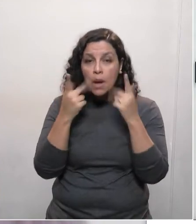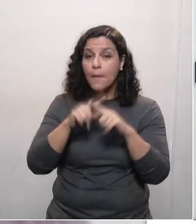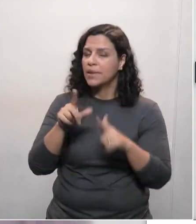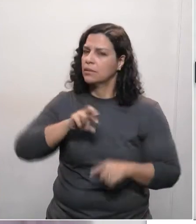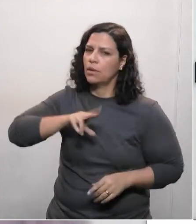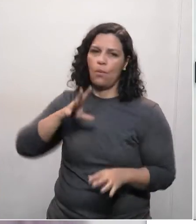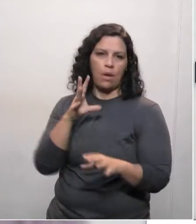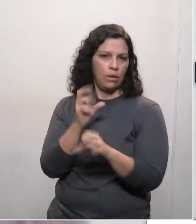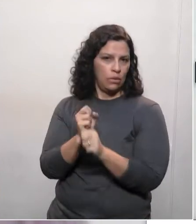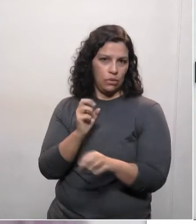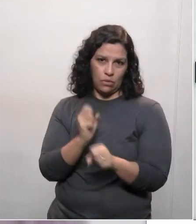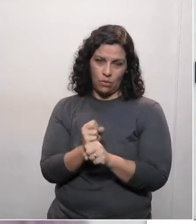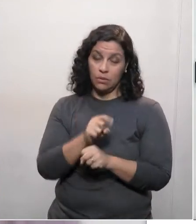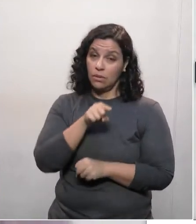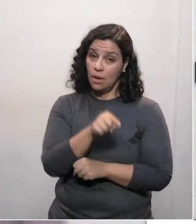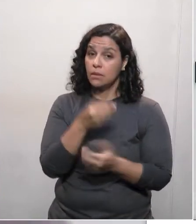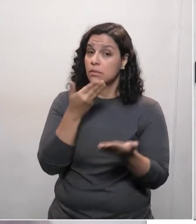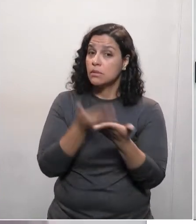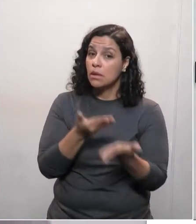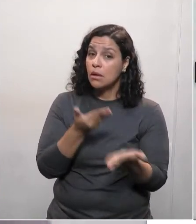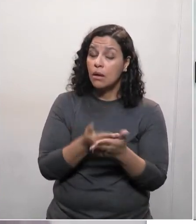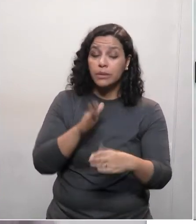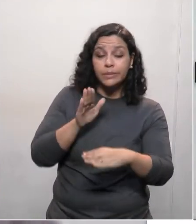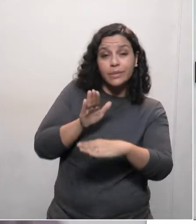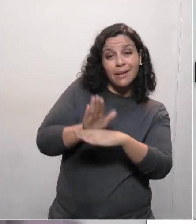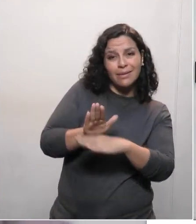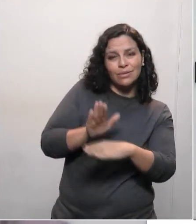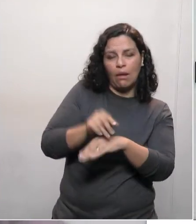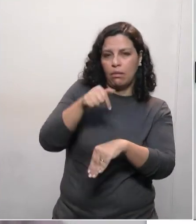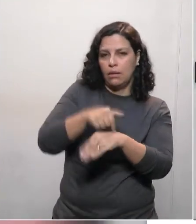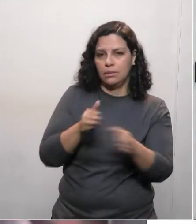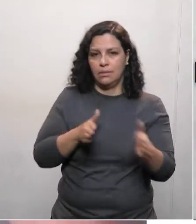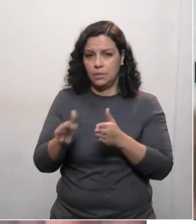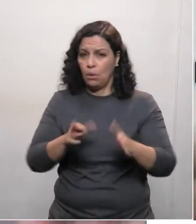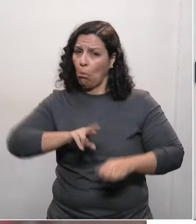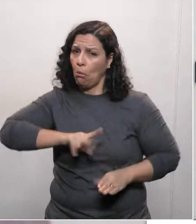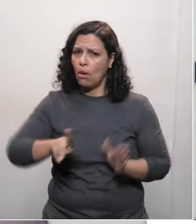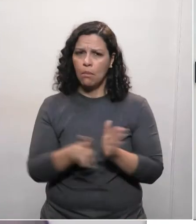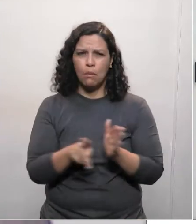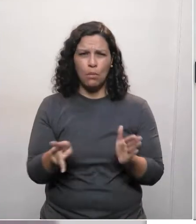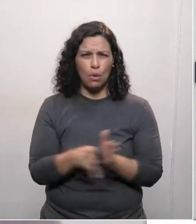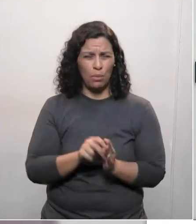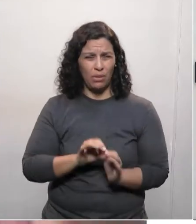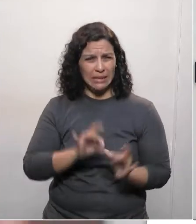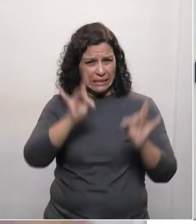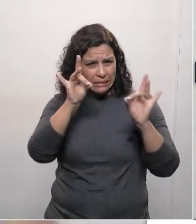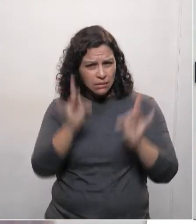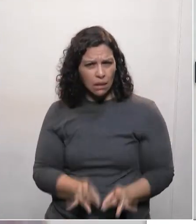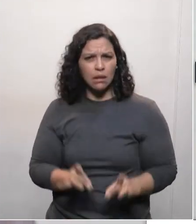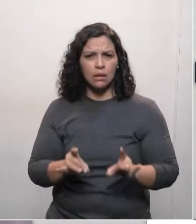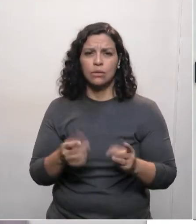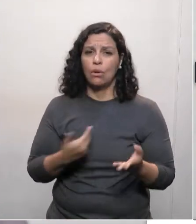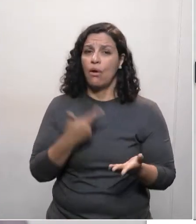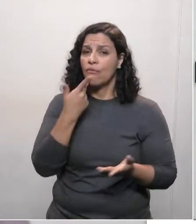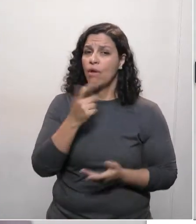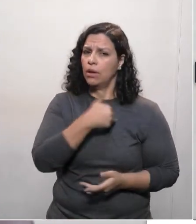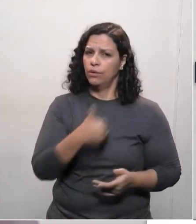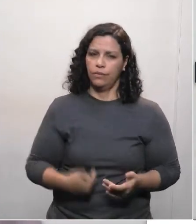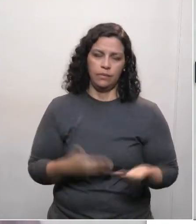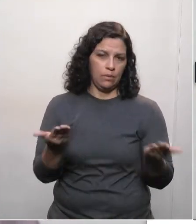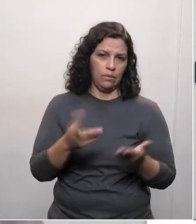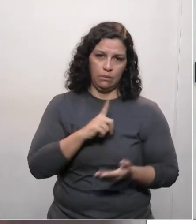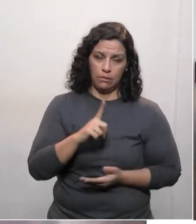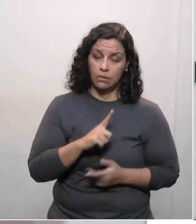nota. E, sim, que ele seja para ajudar nesse momento. E não em caráter definitivo, como coloca o governo.